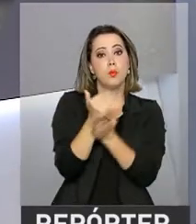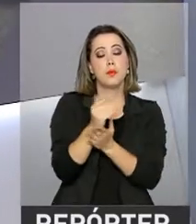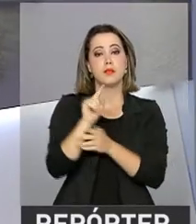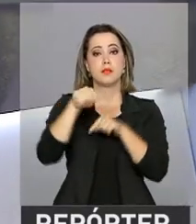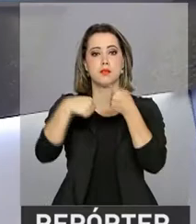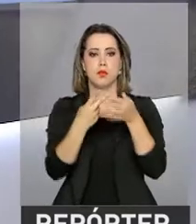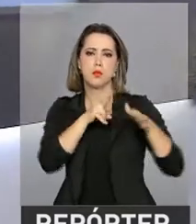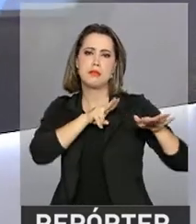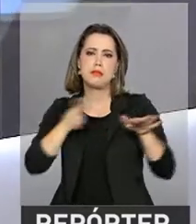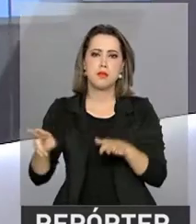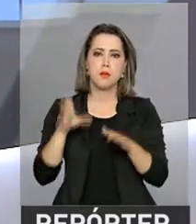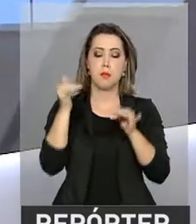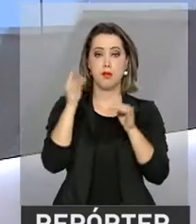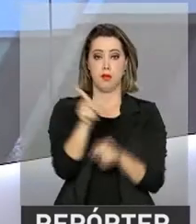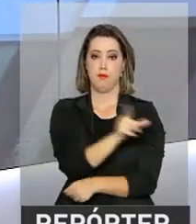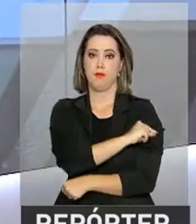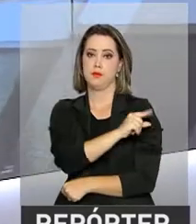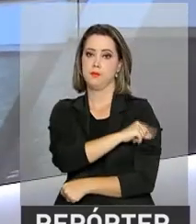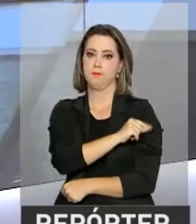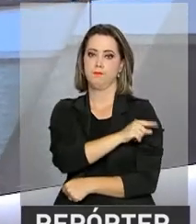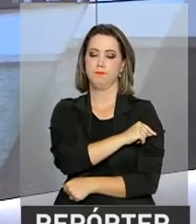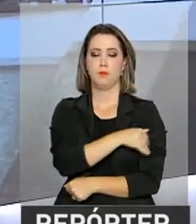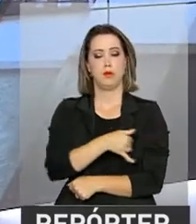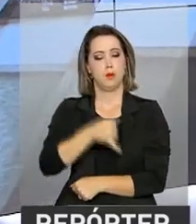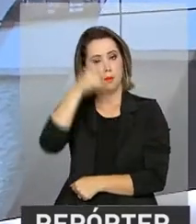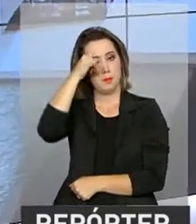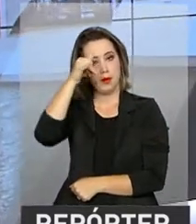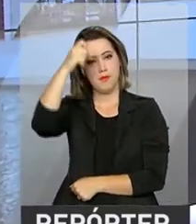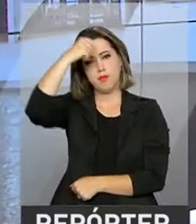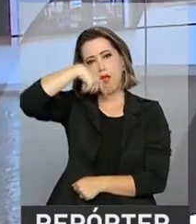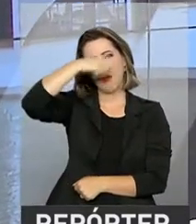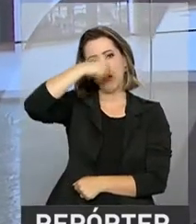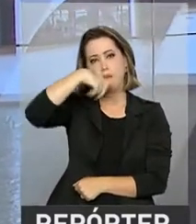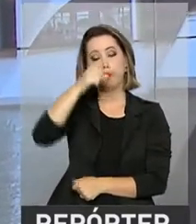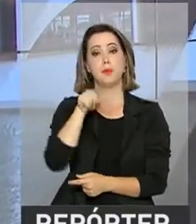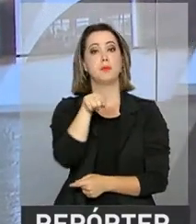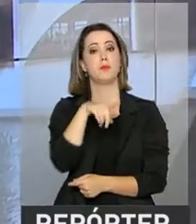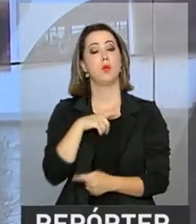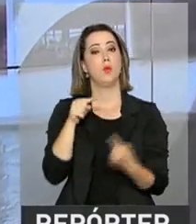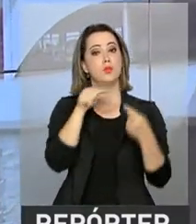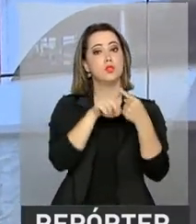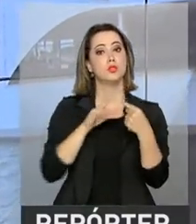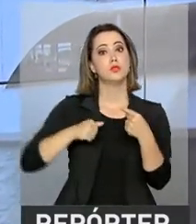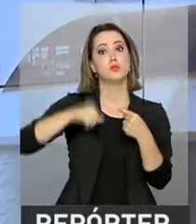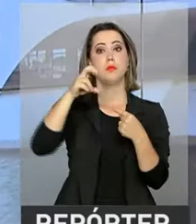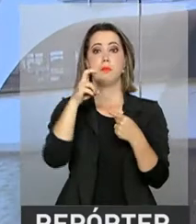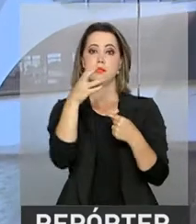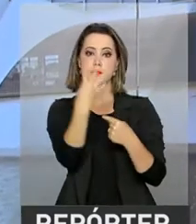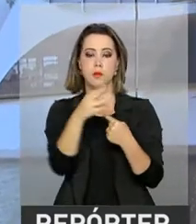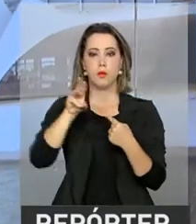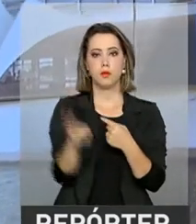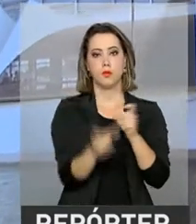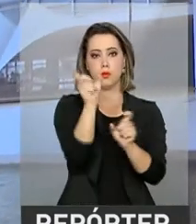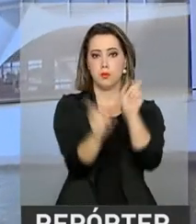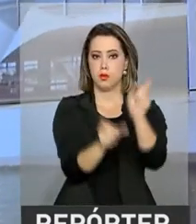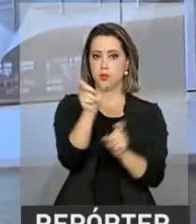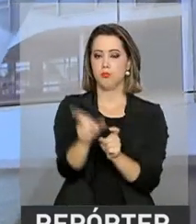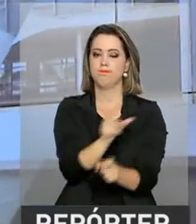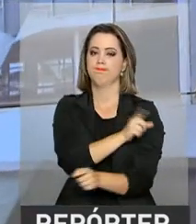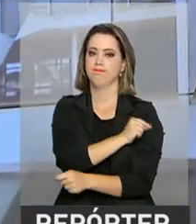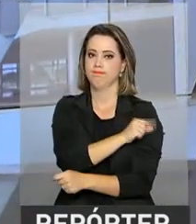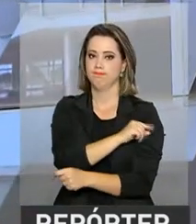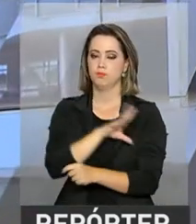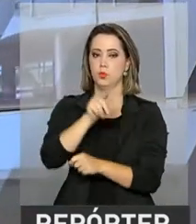próxima semana a campanha de vacinação contra a gripe. A meta é imunizar mais de 54 milhões de pessoas em todo o país.